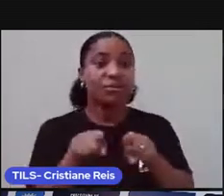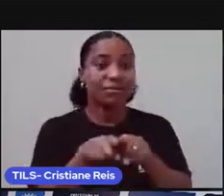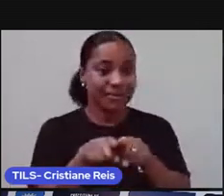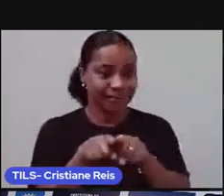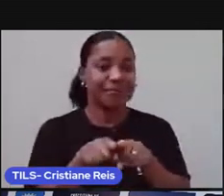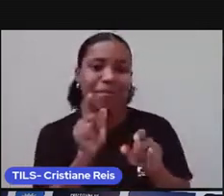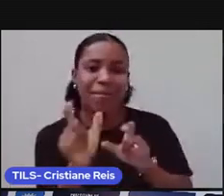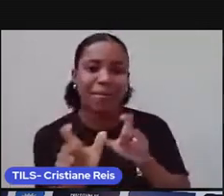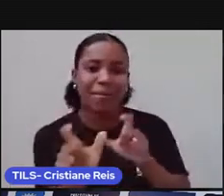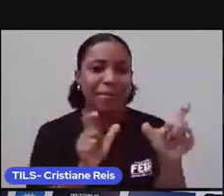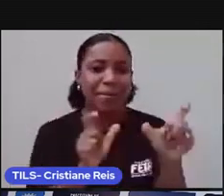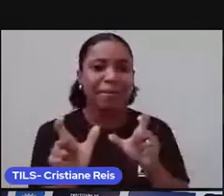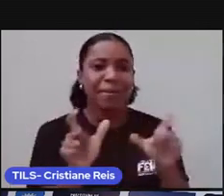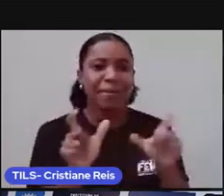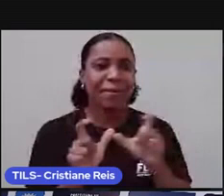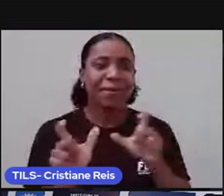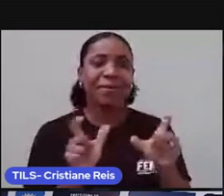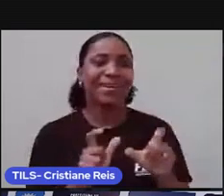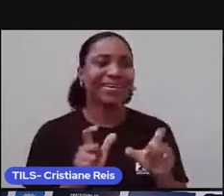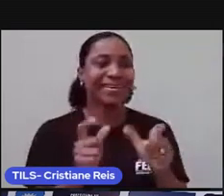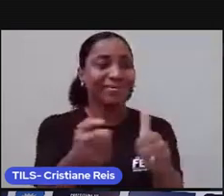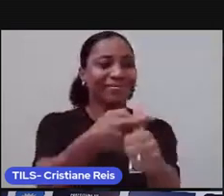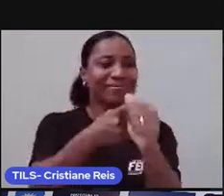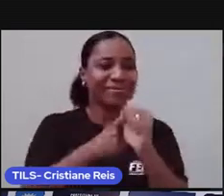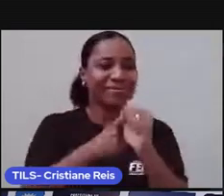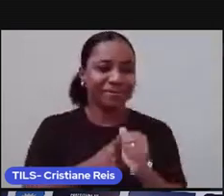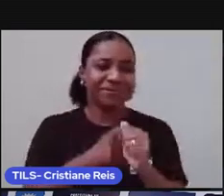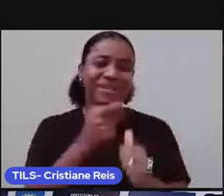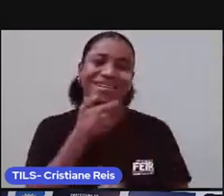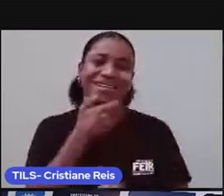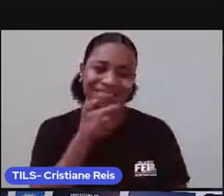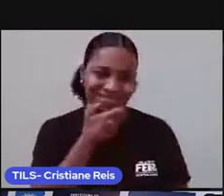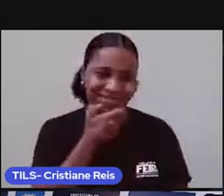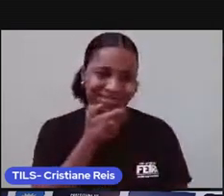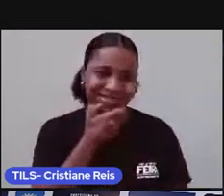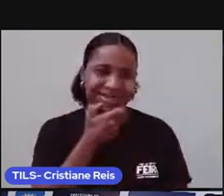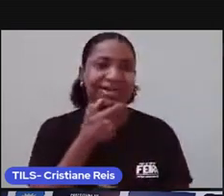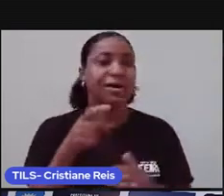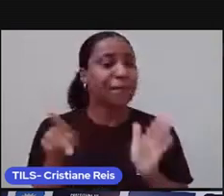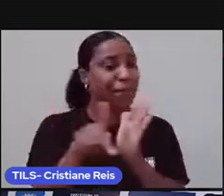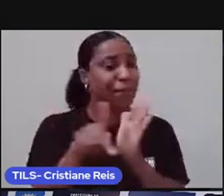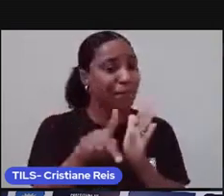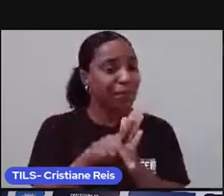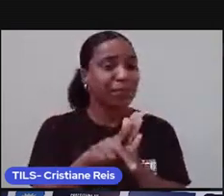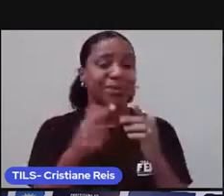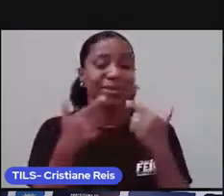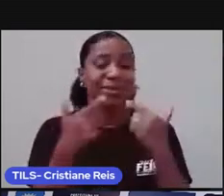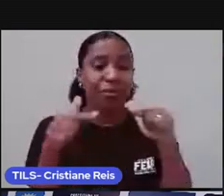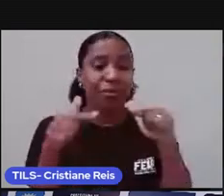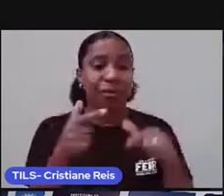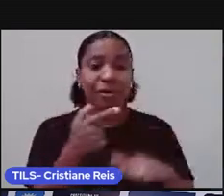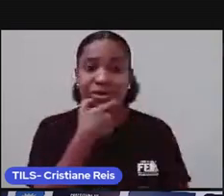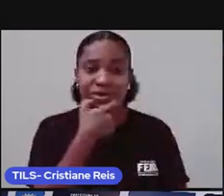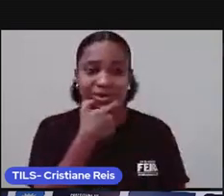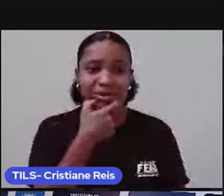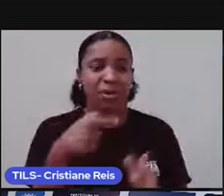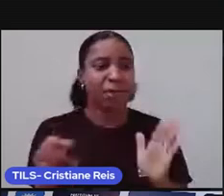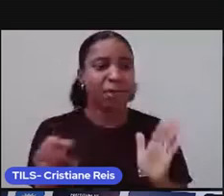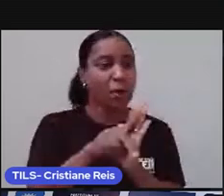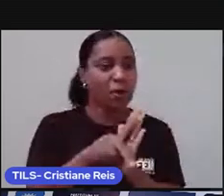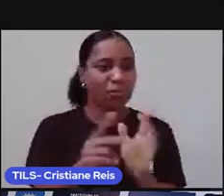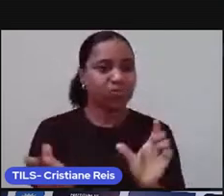dia, que são aquelas palavrinhas provenientes da língua inglesa que vão se incorporando no nosso